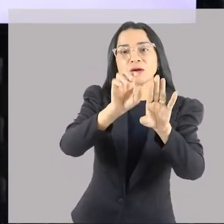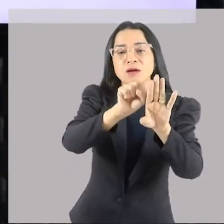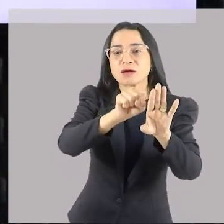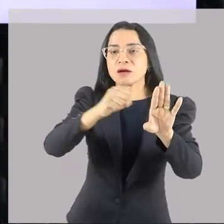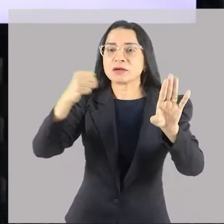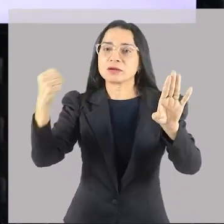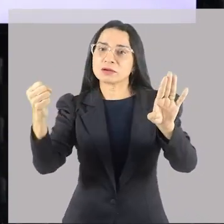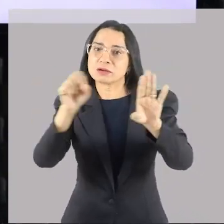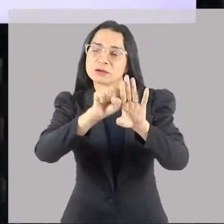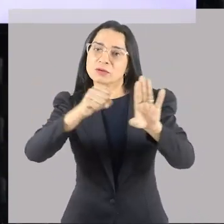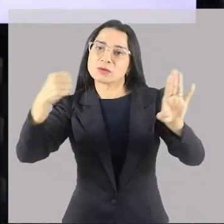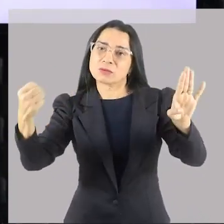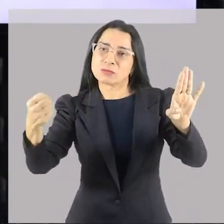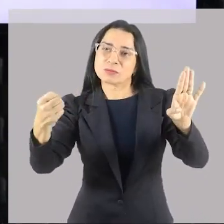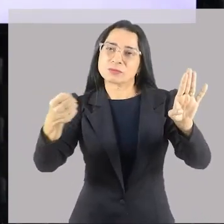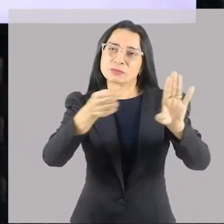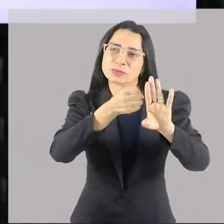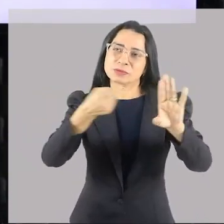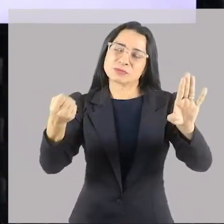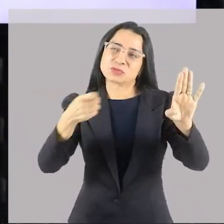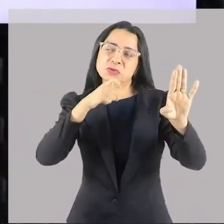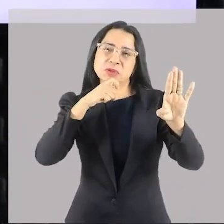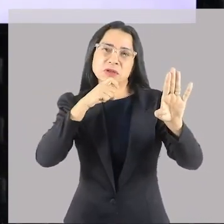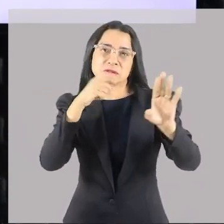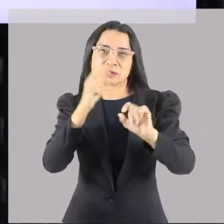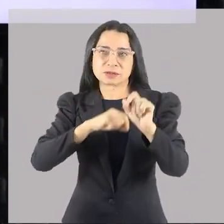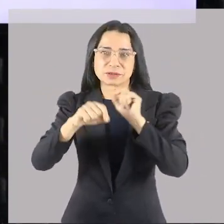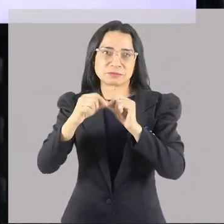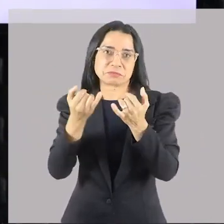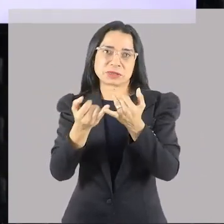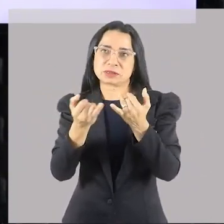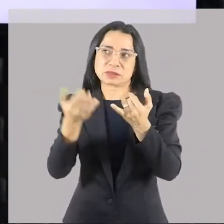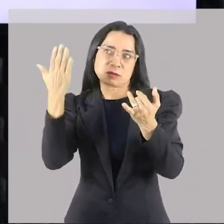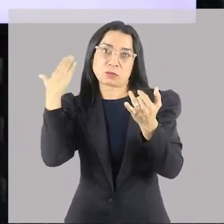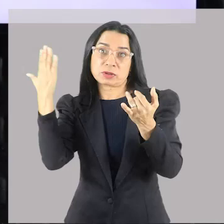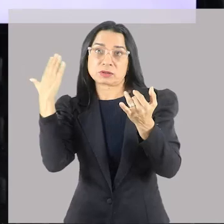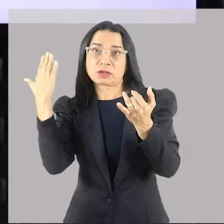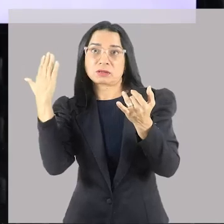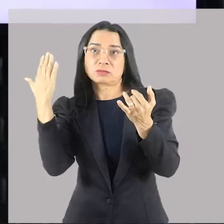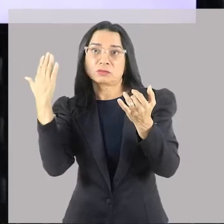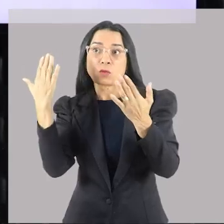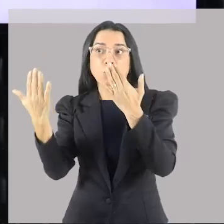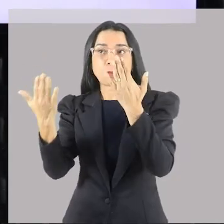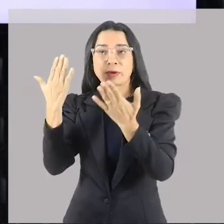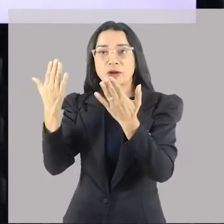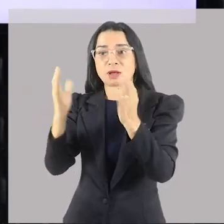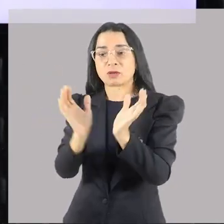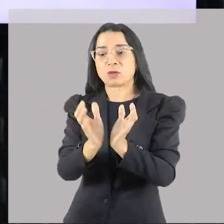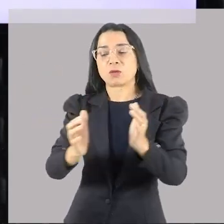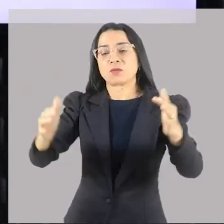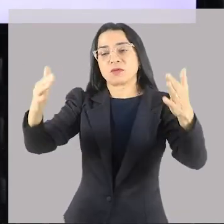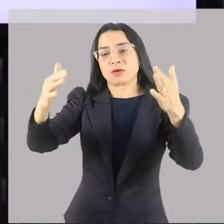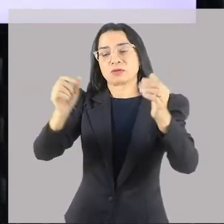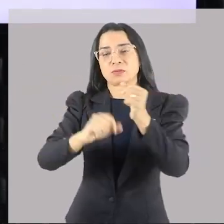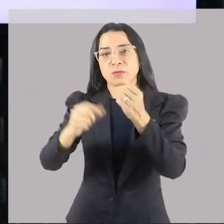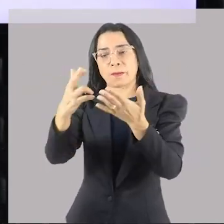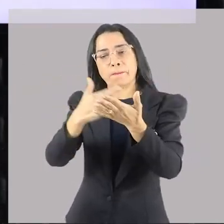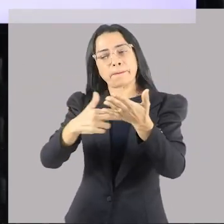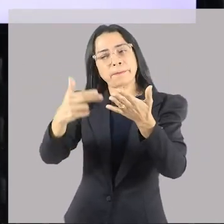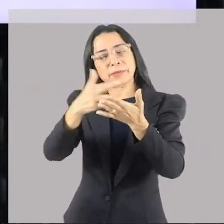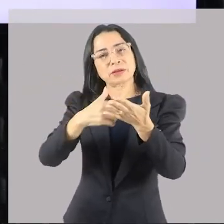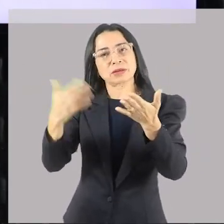você pintava nesses vasos, nesses pratos, situações. Aí, meu amigo, a coisa mudava de figura completamente.